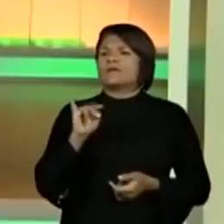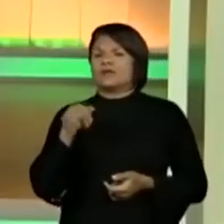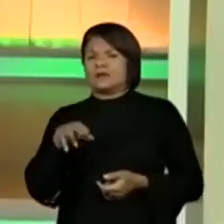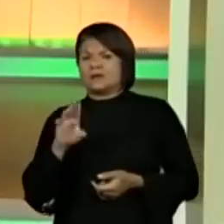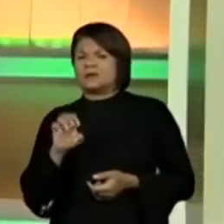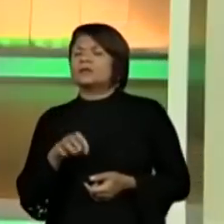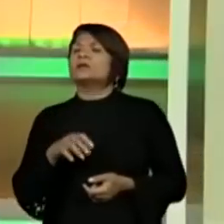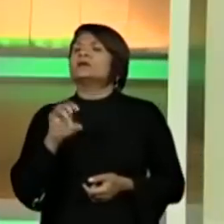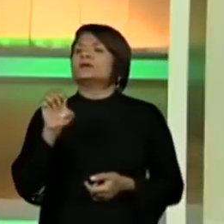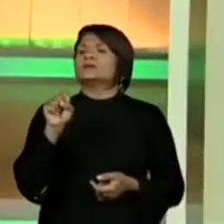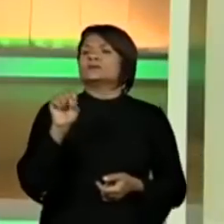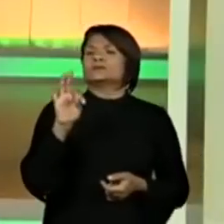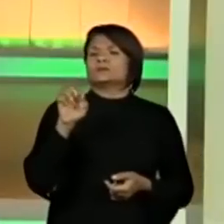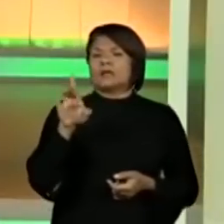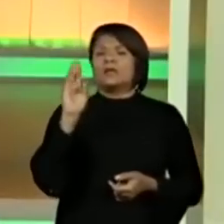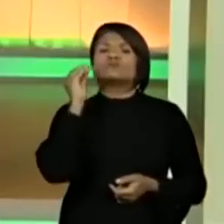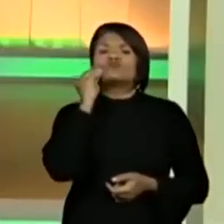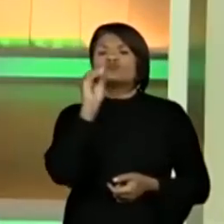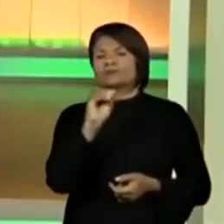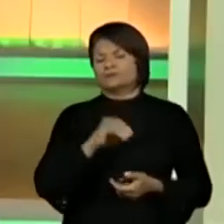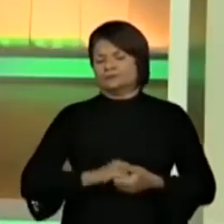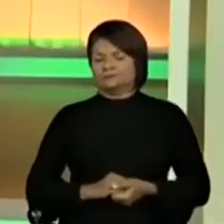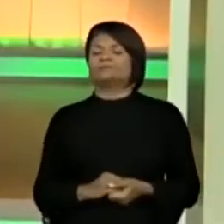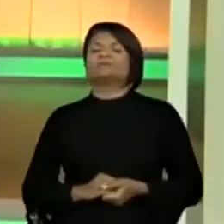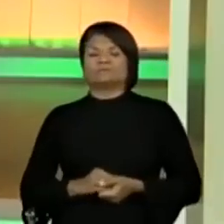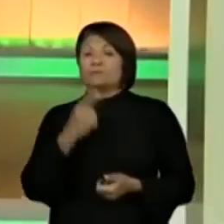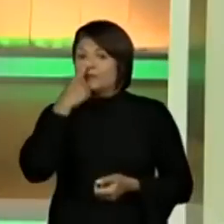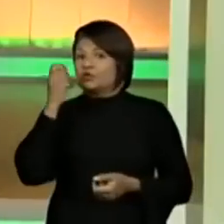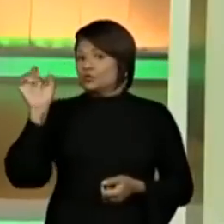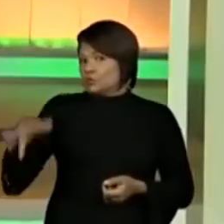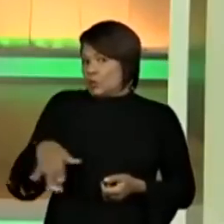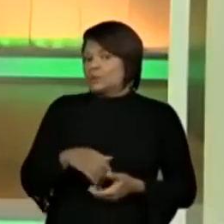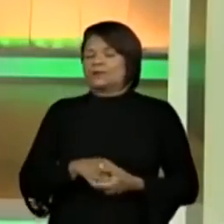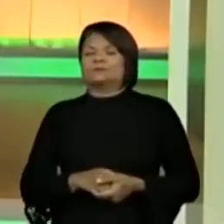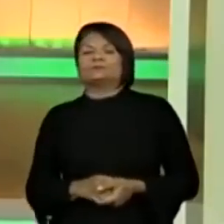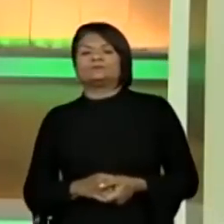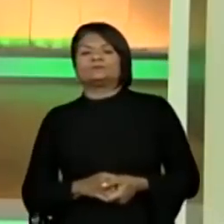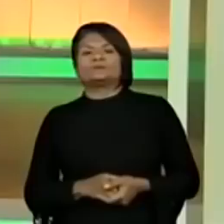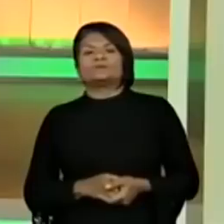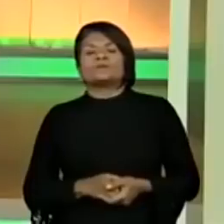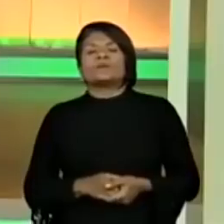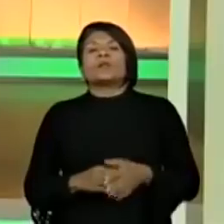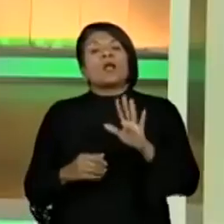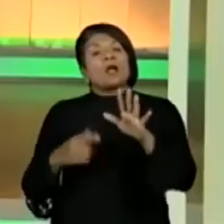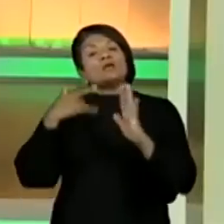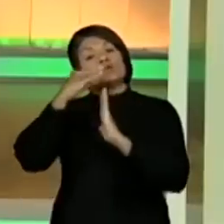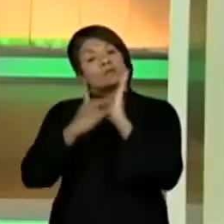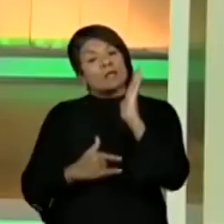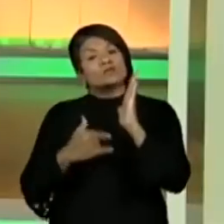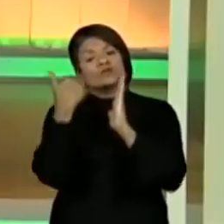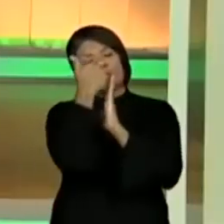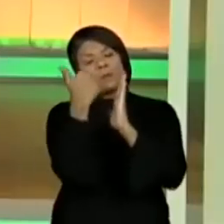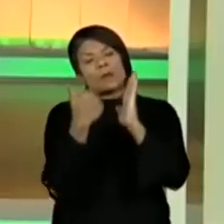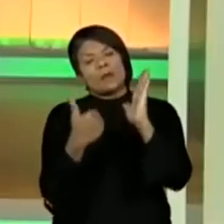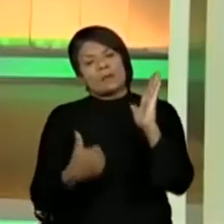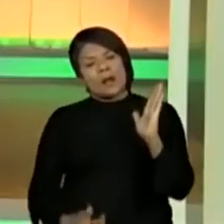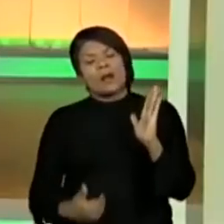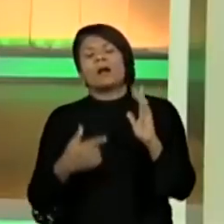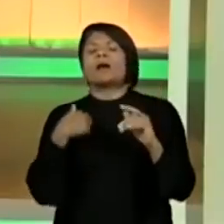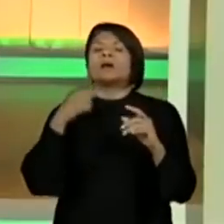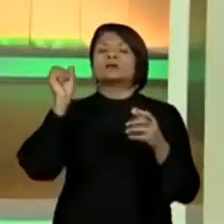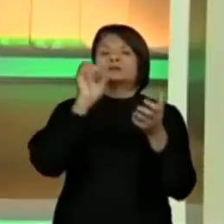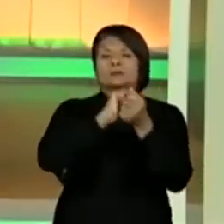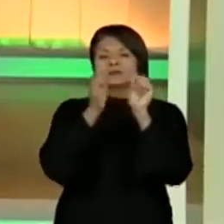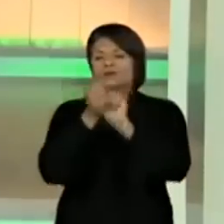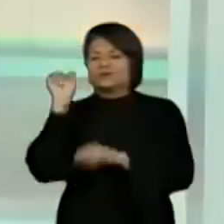Viviane, Esther, beijo para vocês. Lixo é o que sobra. Bom, aí o texto vai explicando melhor isso. É o que sobra, o que é